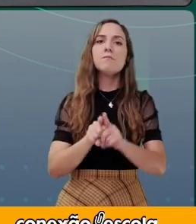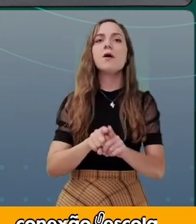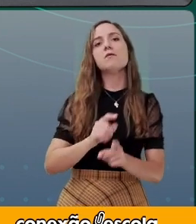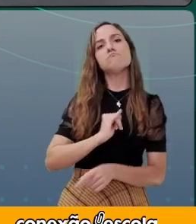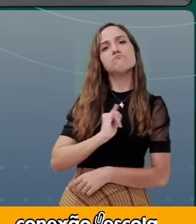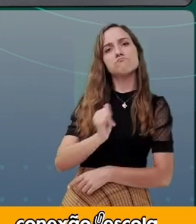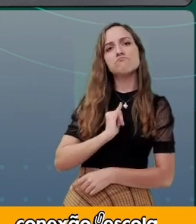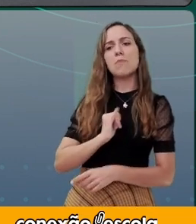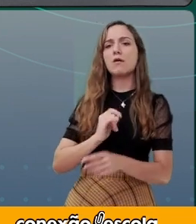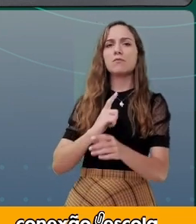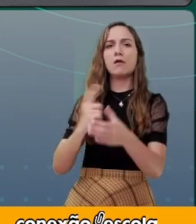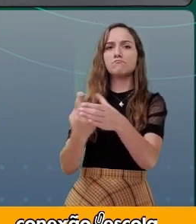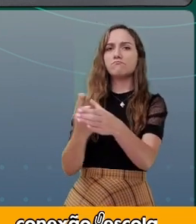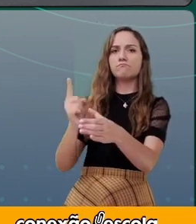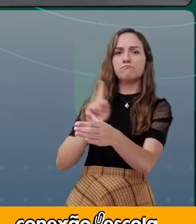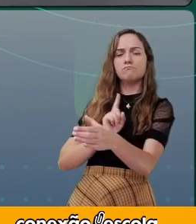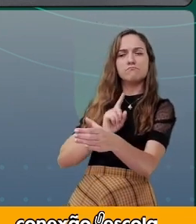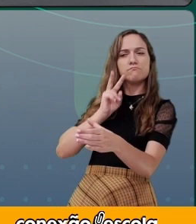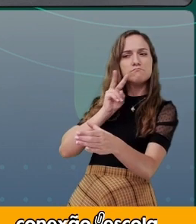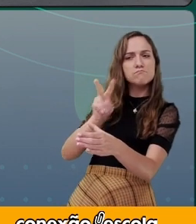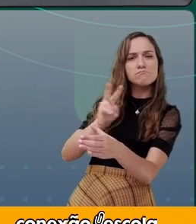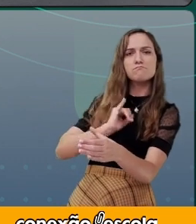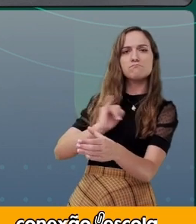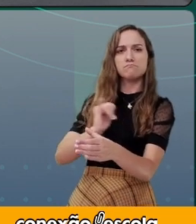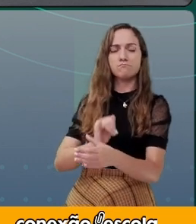mas não participa, só observa.